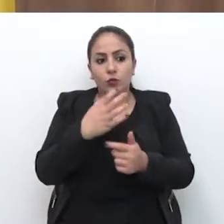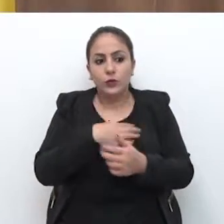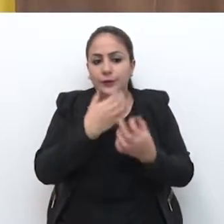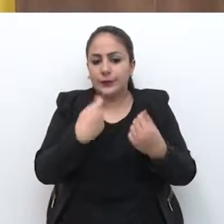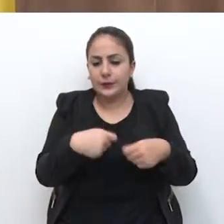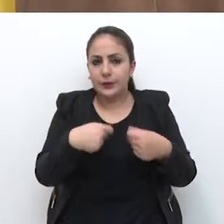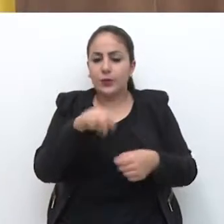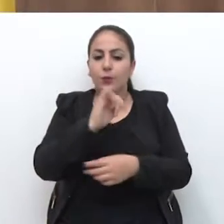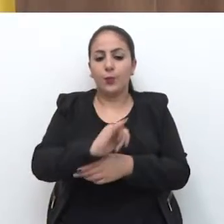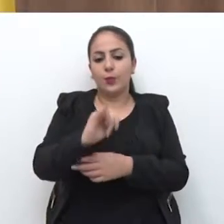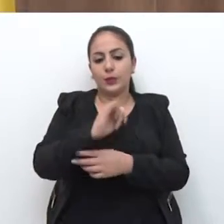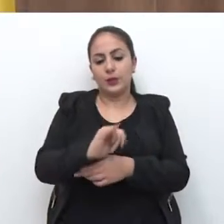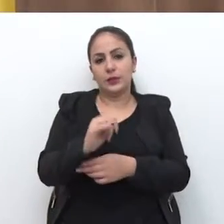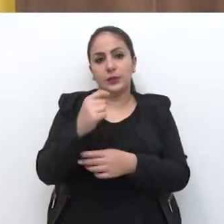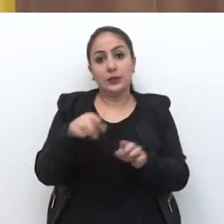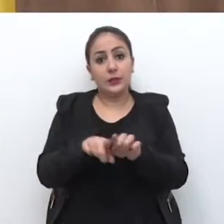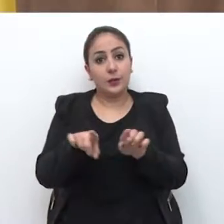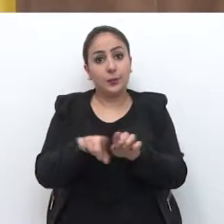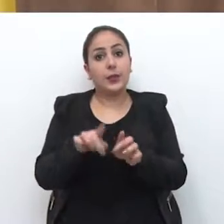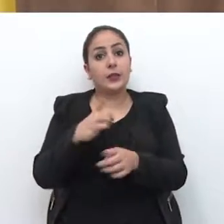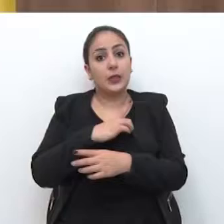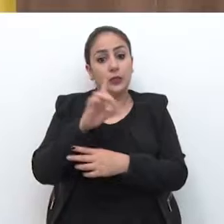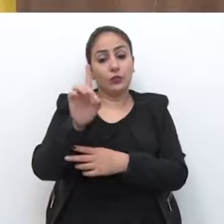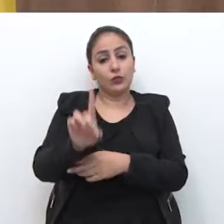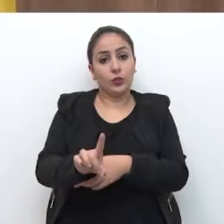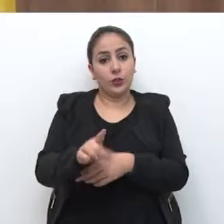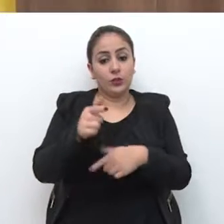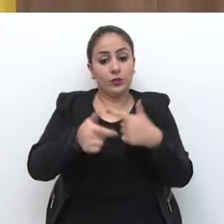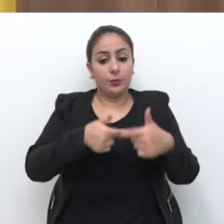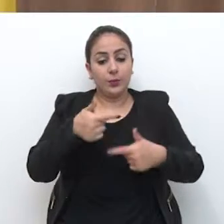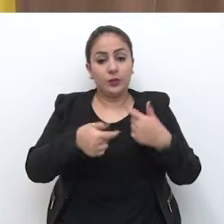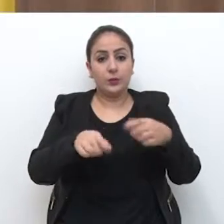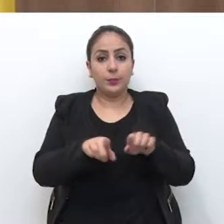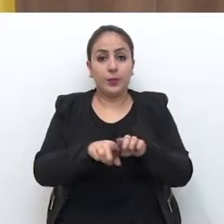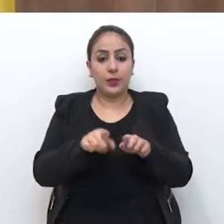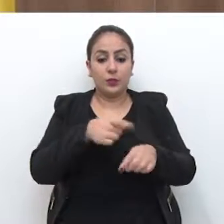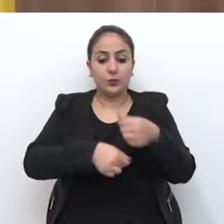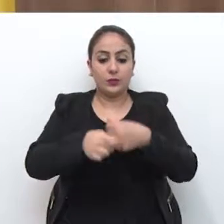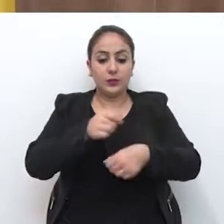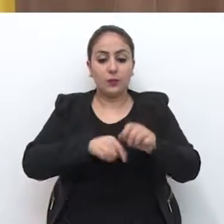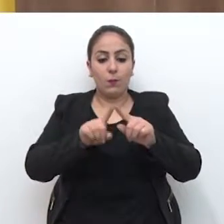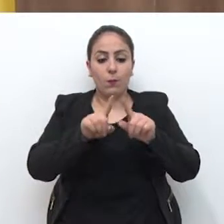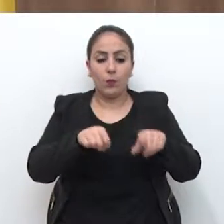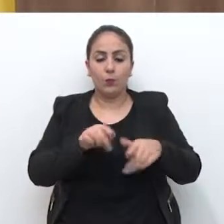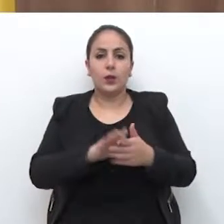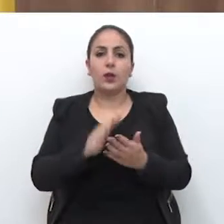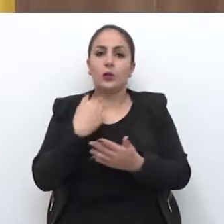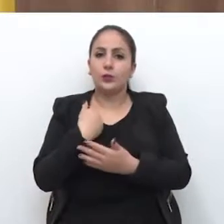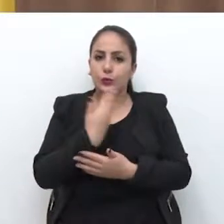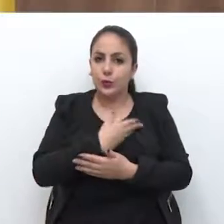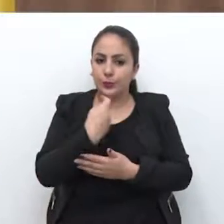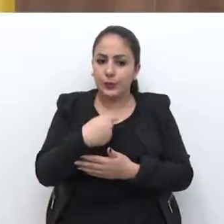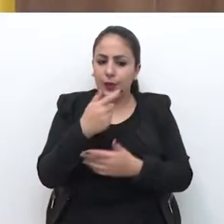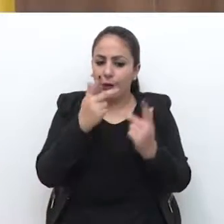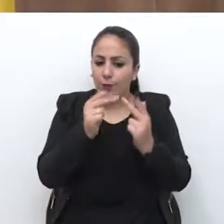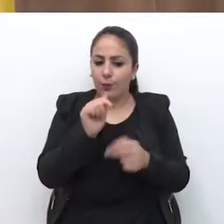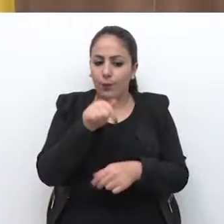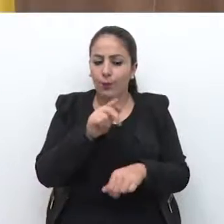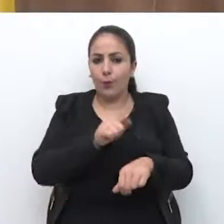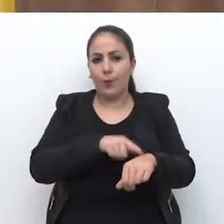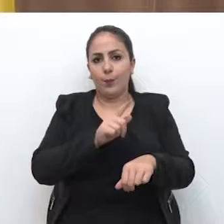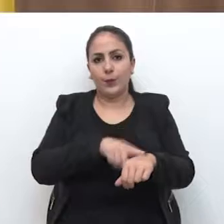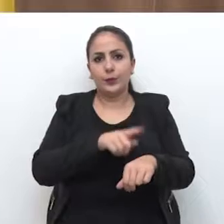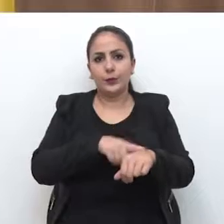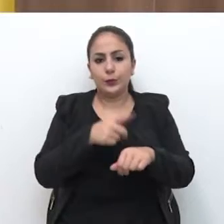necessária e fundamental e de direito aos servidores e à administração pública também. Então, nós precisamos, nesse